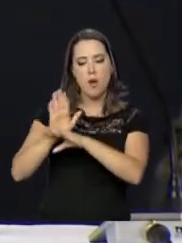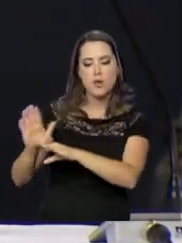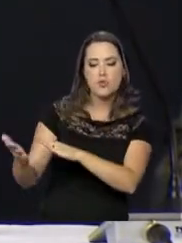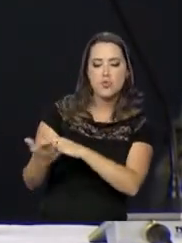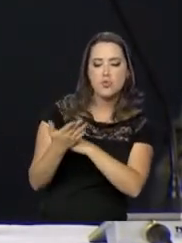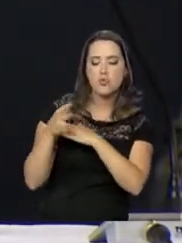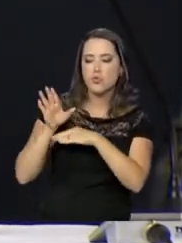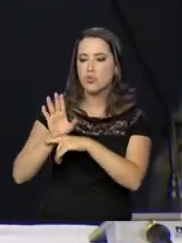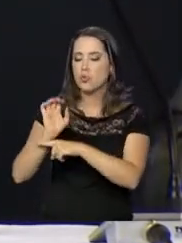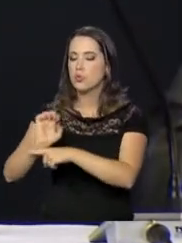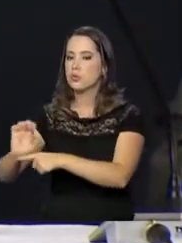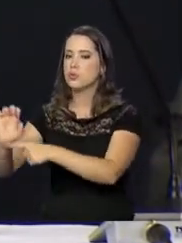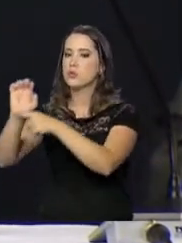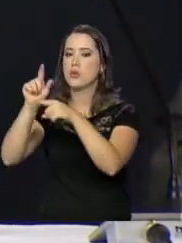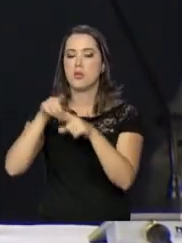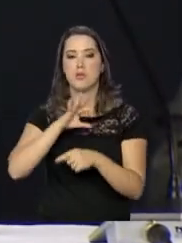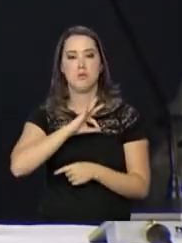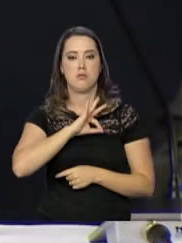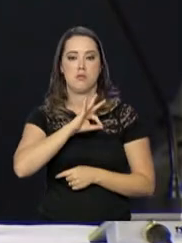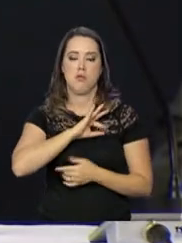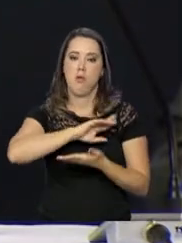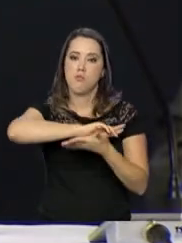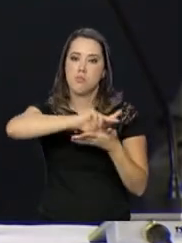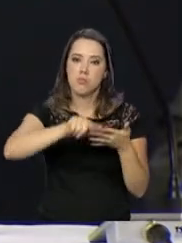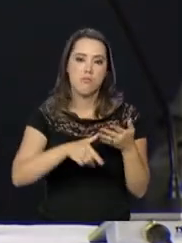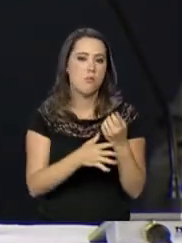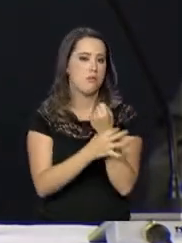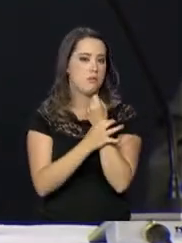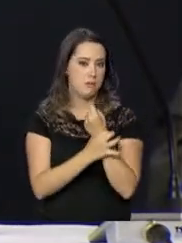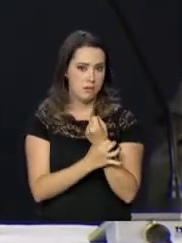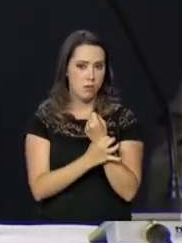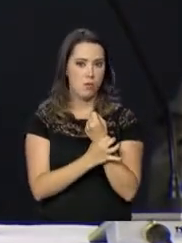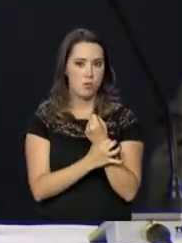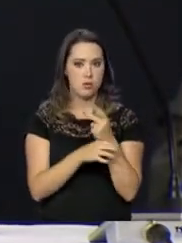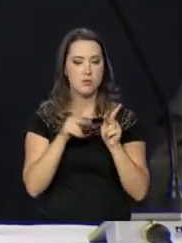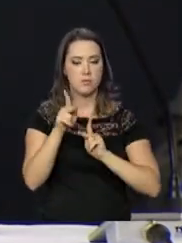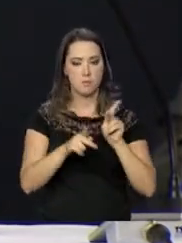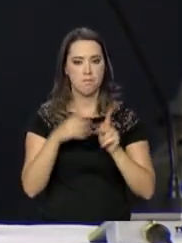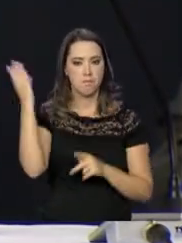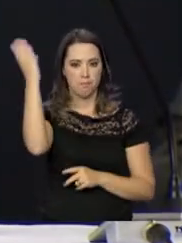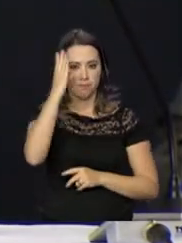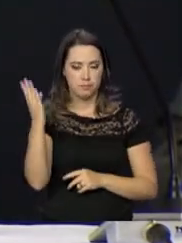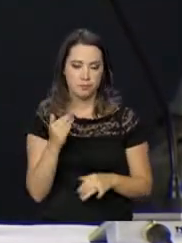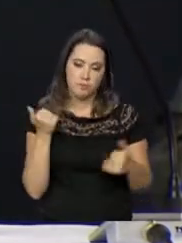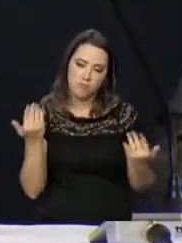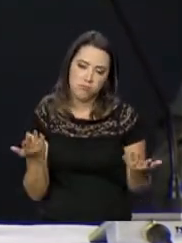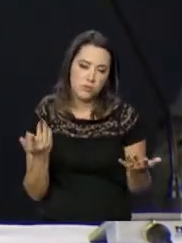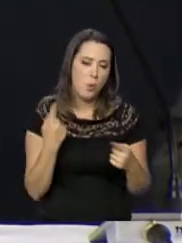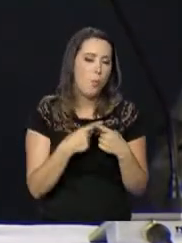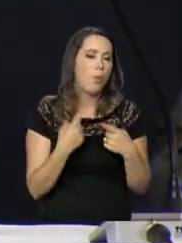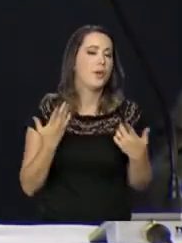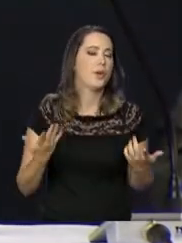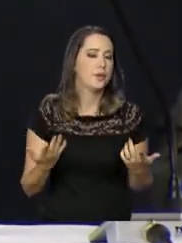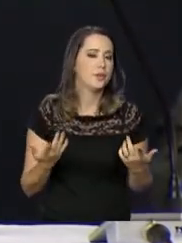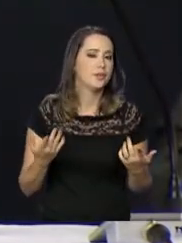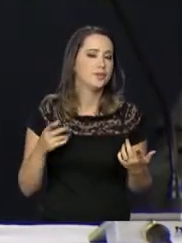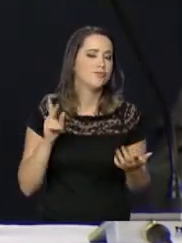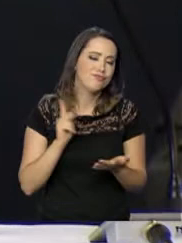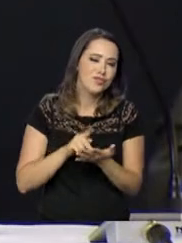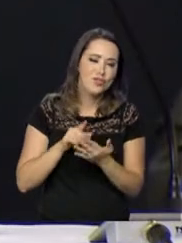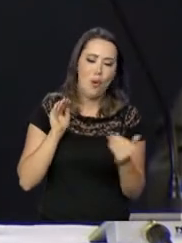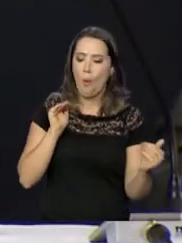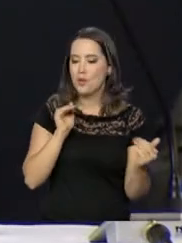dos vários sistemas de segurança pública no país, por razões concretas, palpáveis,